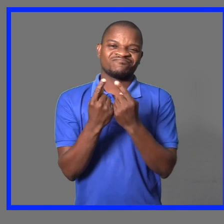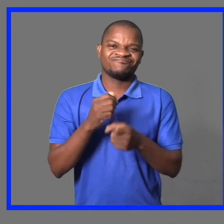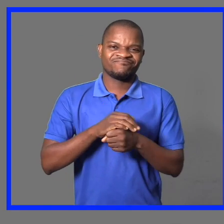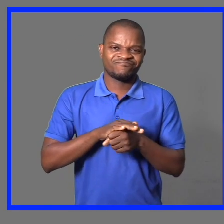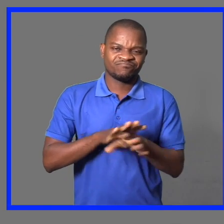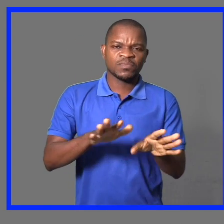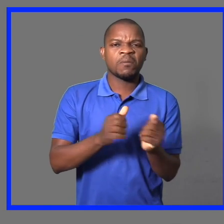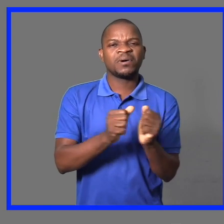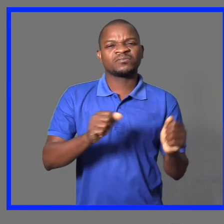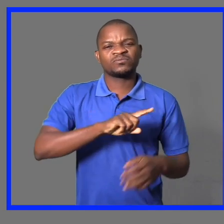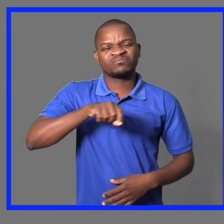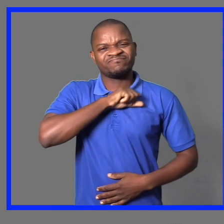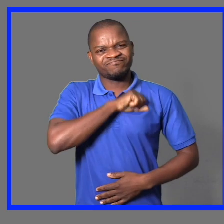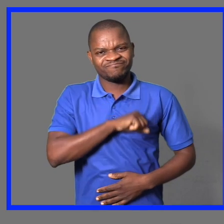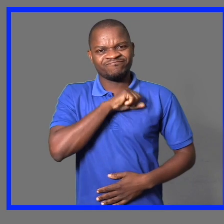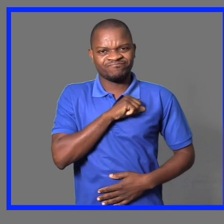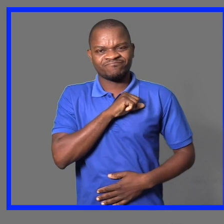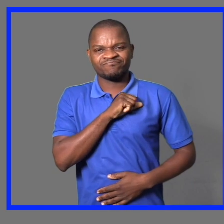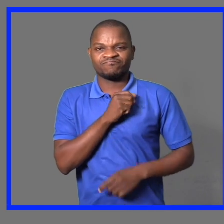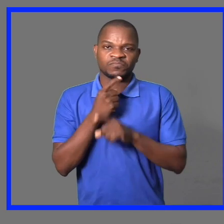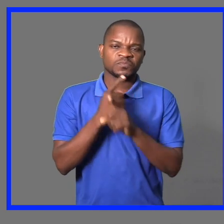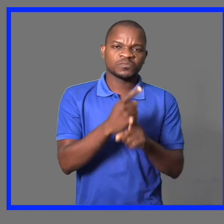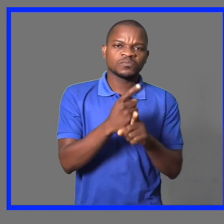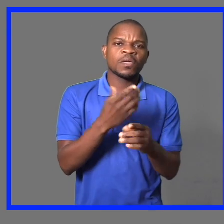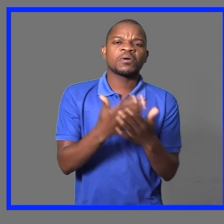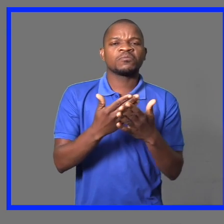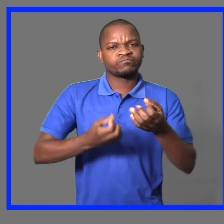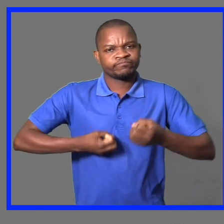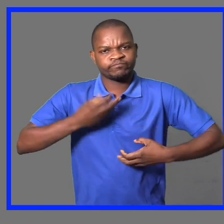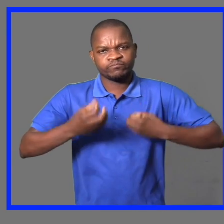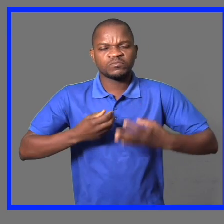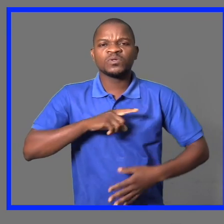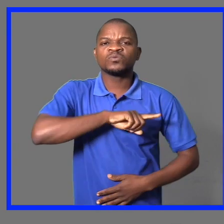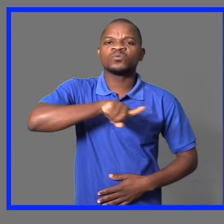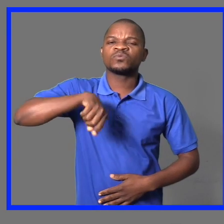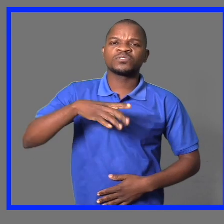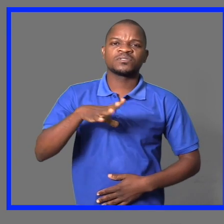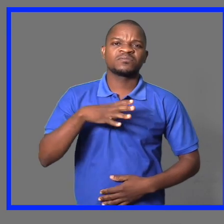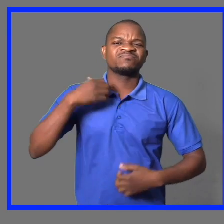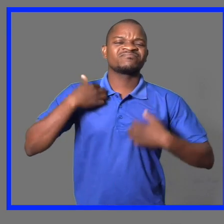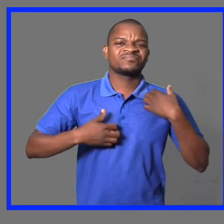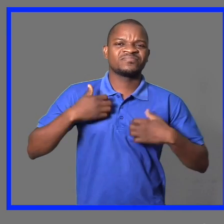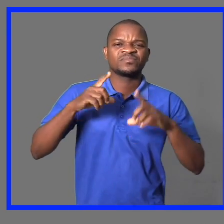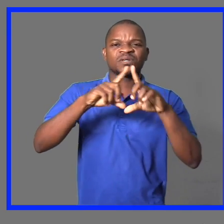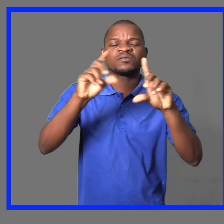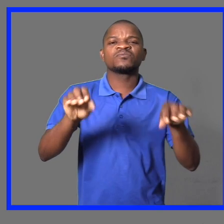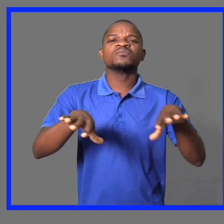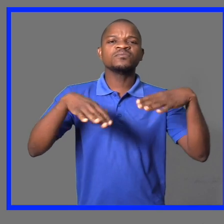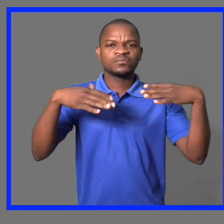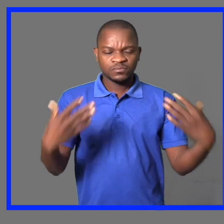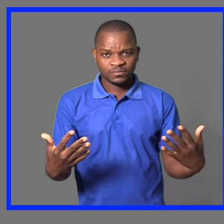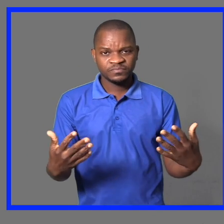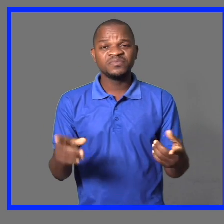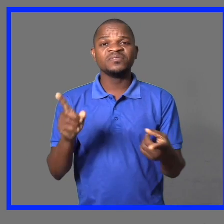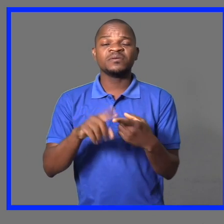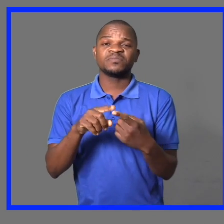encontramos-nos neste lugar para manifestar aquilo que é a nossa preocupação em função das